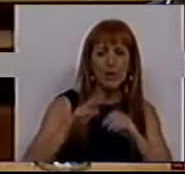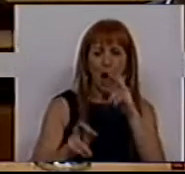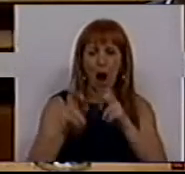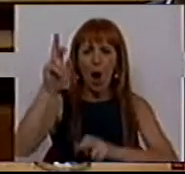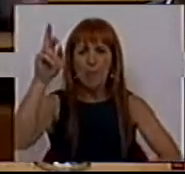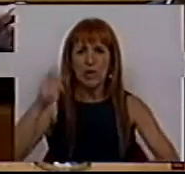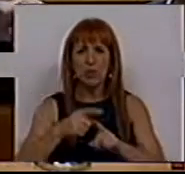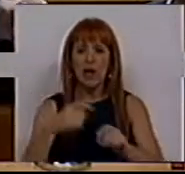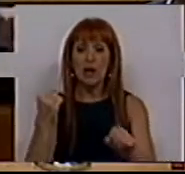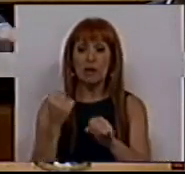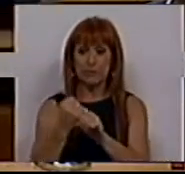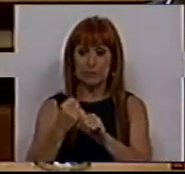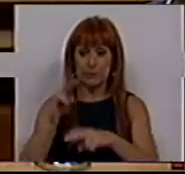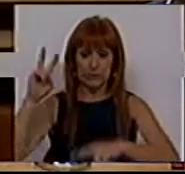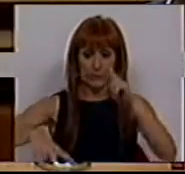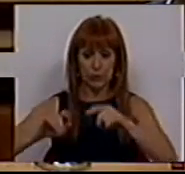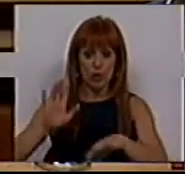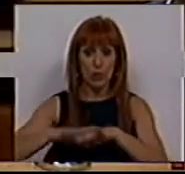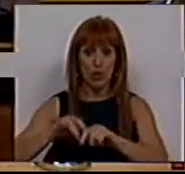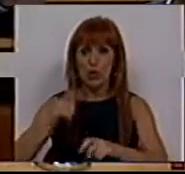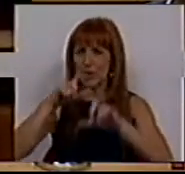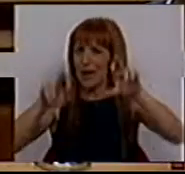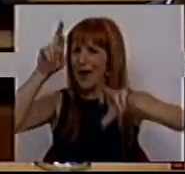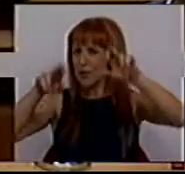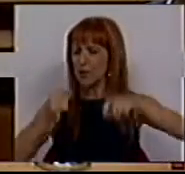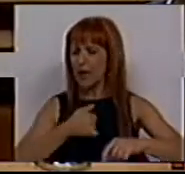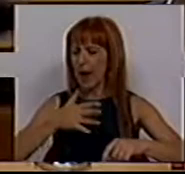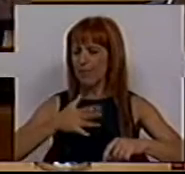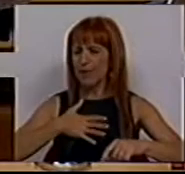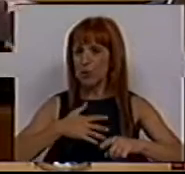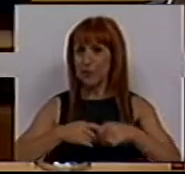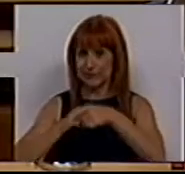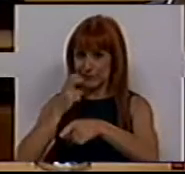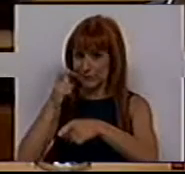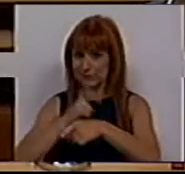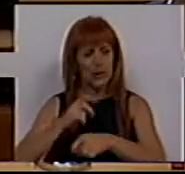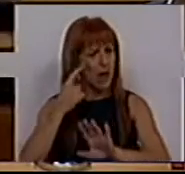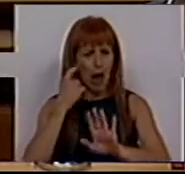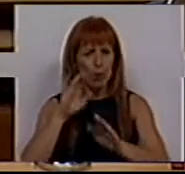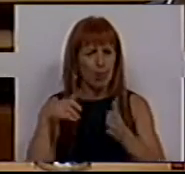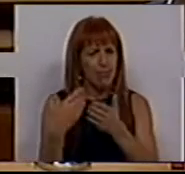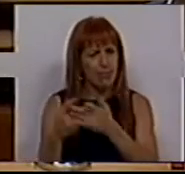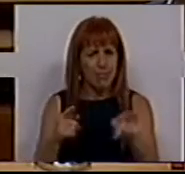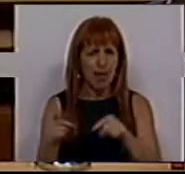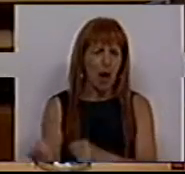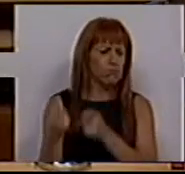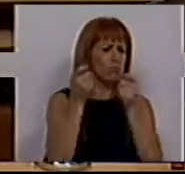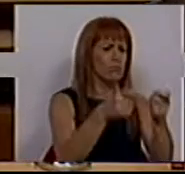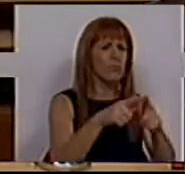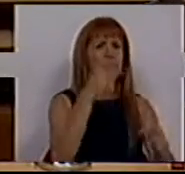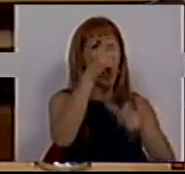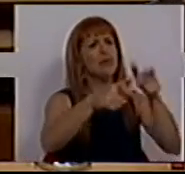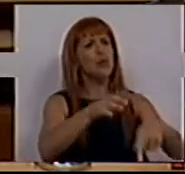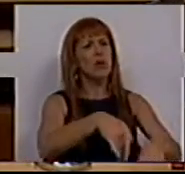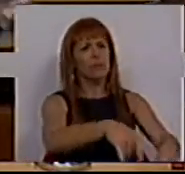aumentarem a punção fiscal sobre os acionistas das empresas de energia, procuram transferir esses ónus para os